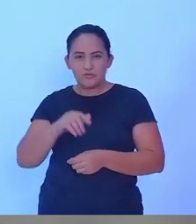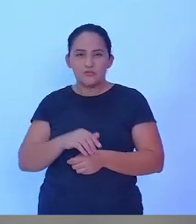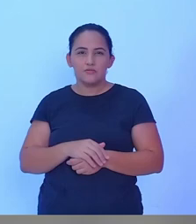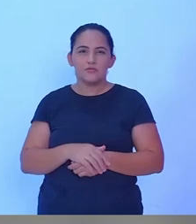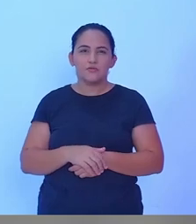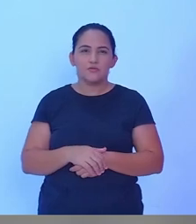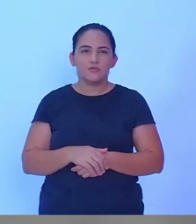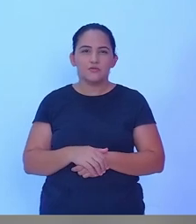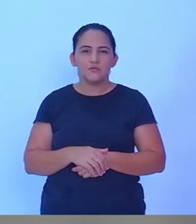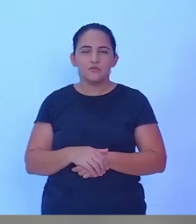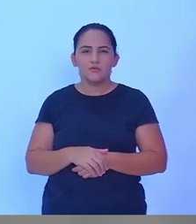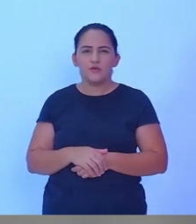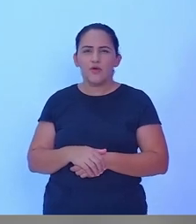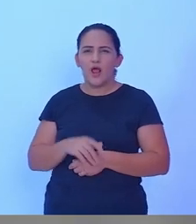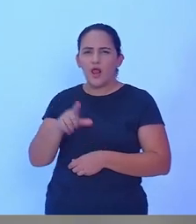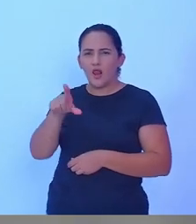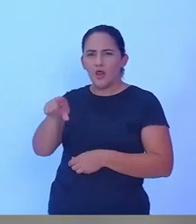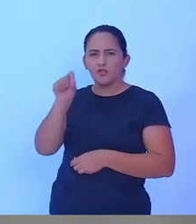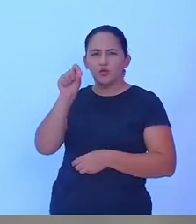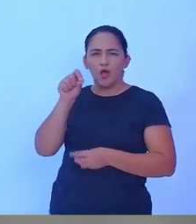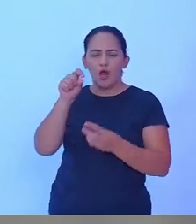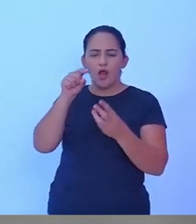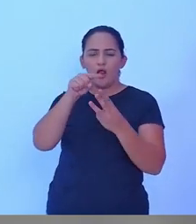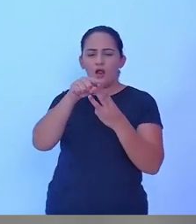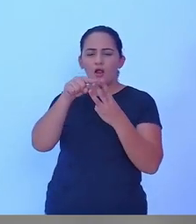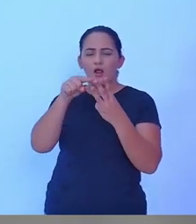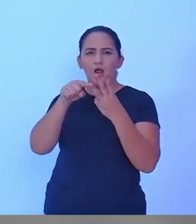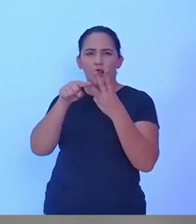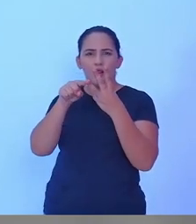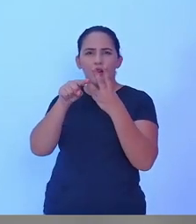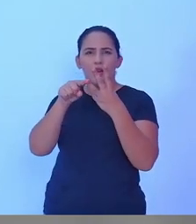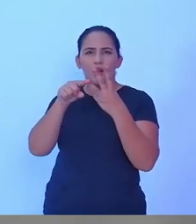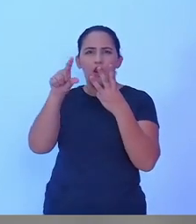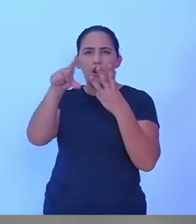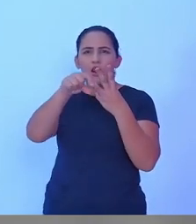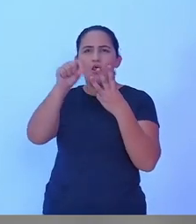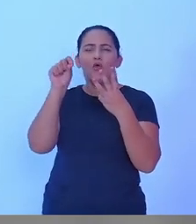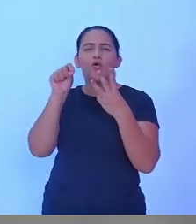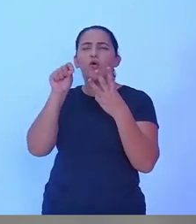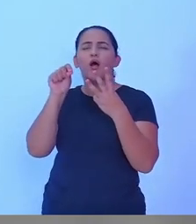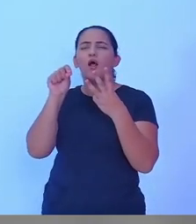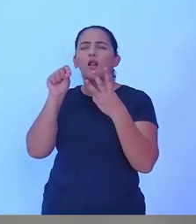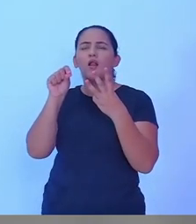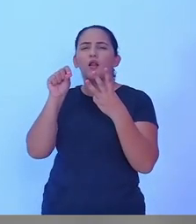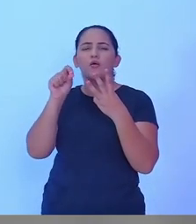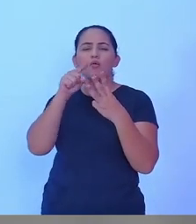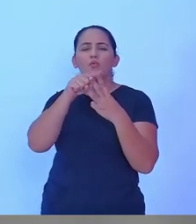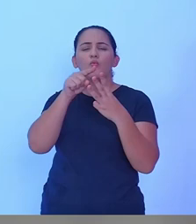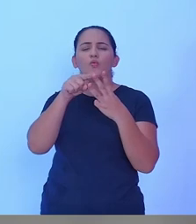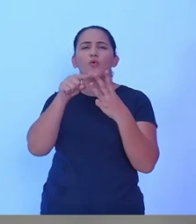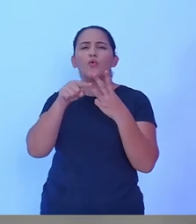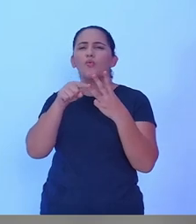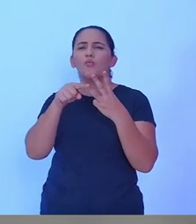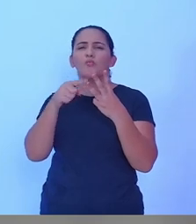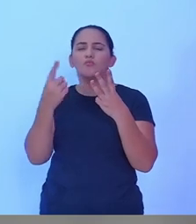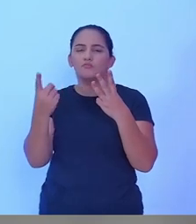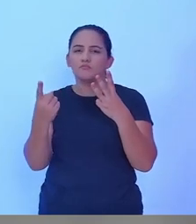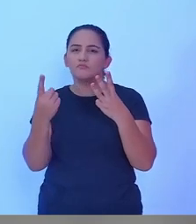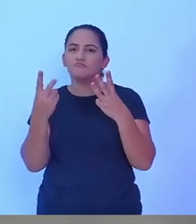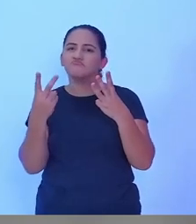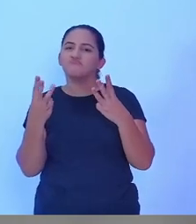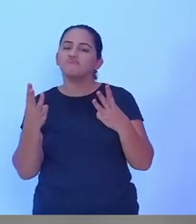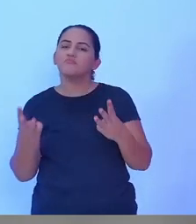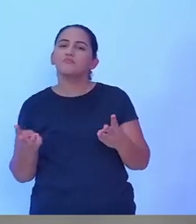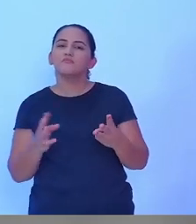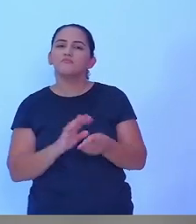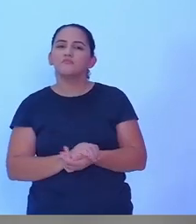pega um desses três envelopes, um, dois ou três, para eu tirar a pergunta e a qual o